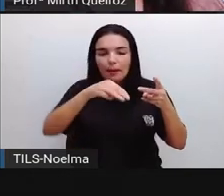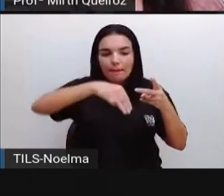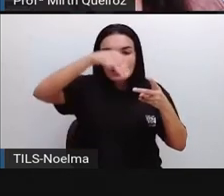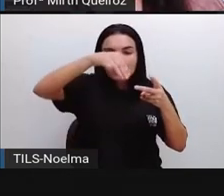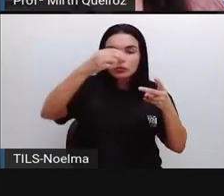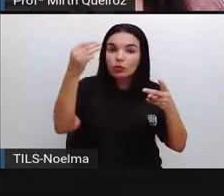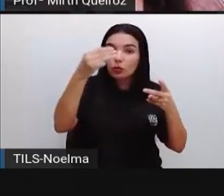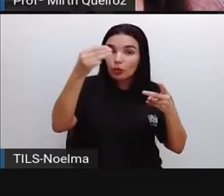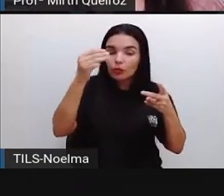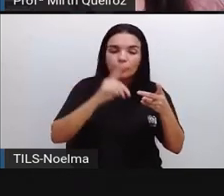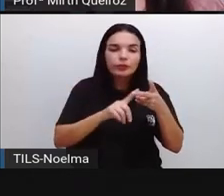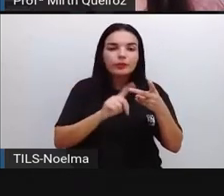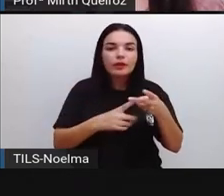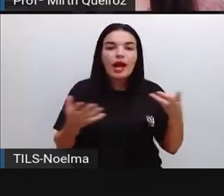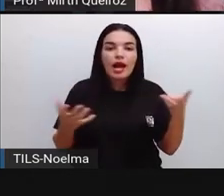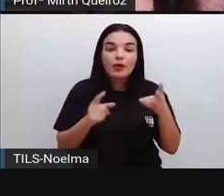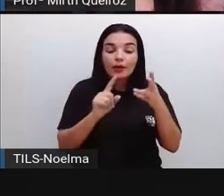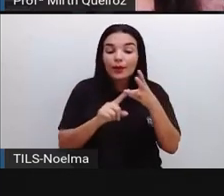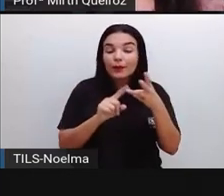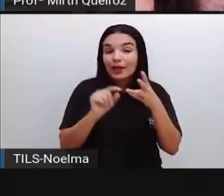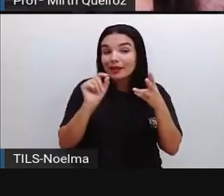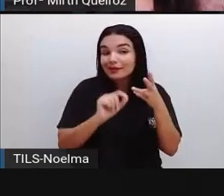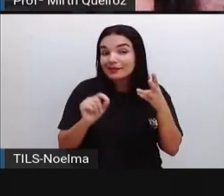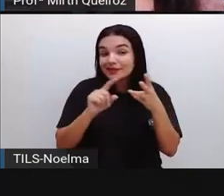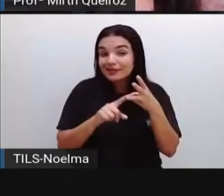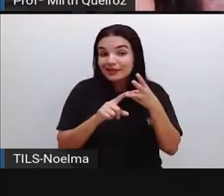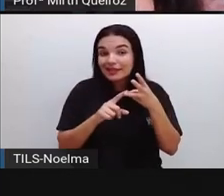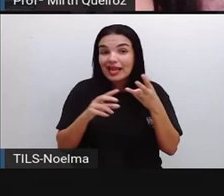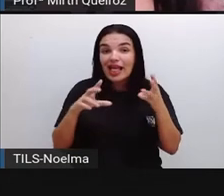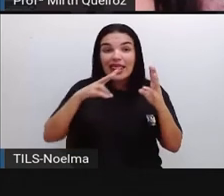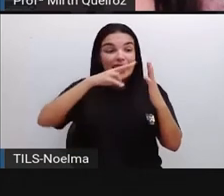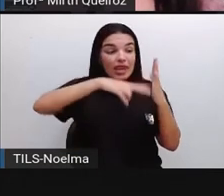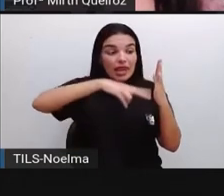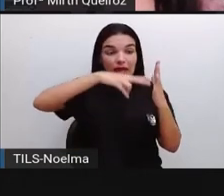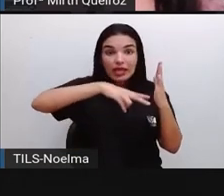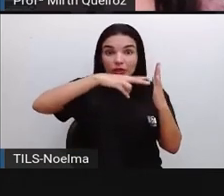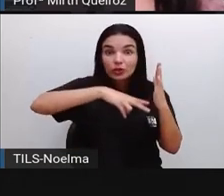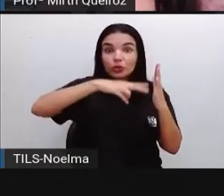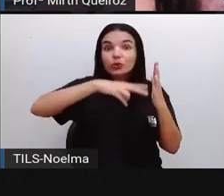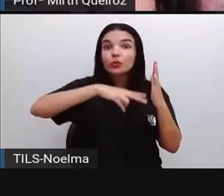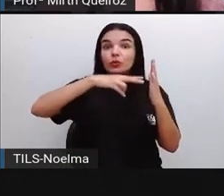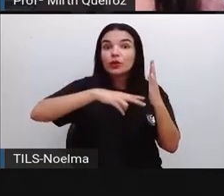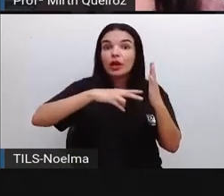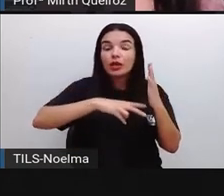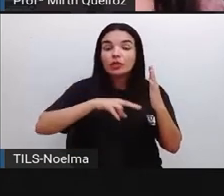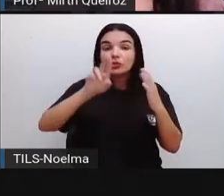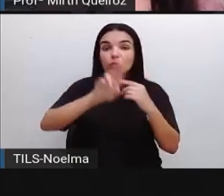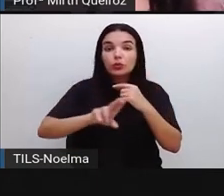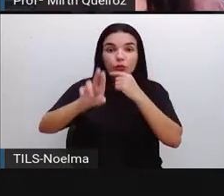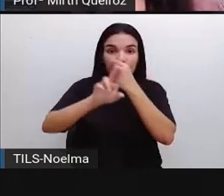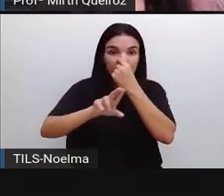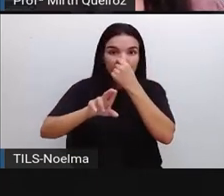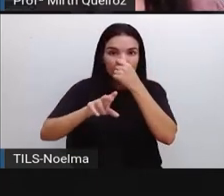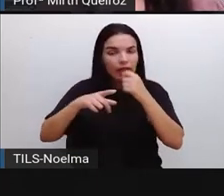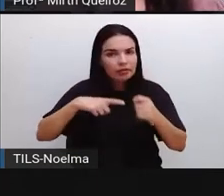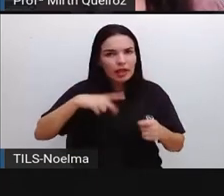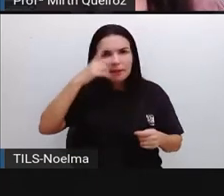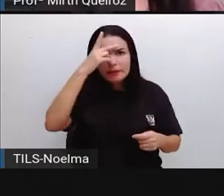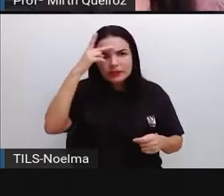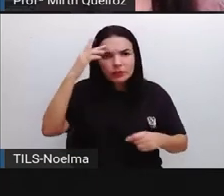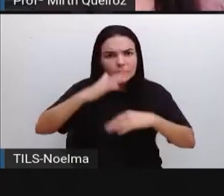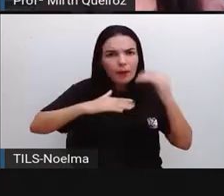de acordo com o consumo, tem aí ainda a leitura de consumo, né? Nós temos pessoas profissionais que